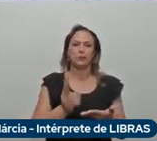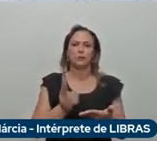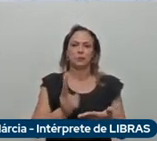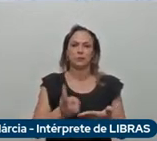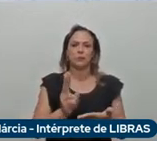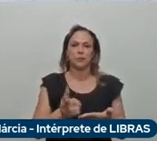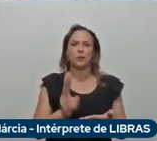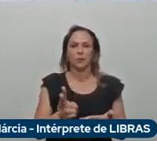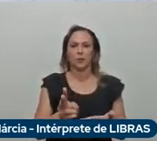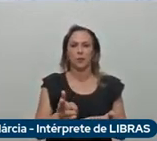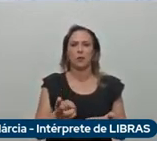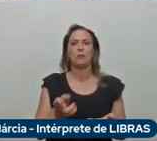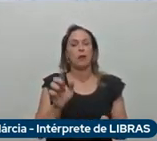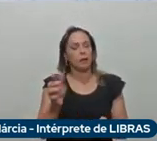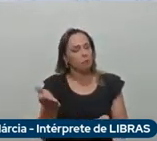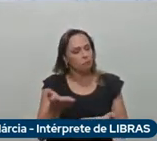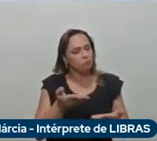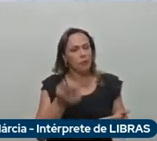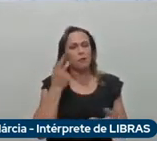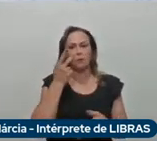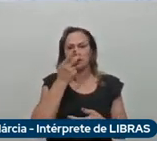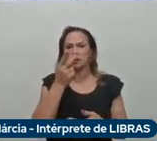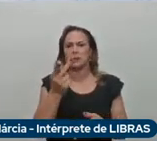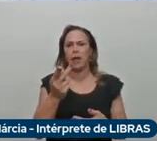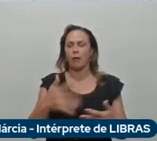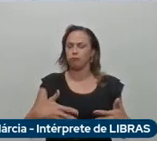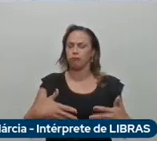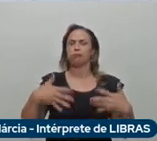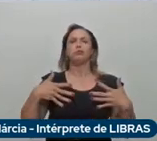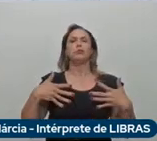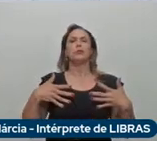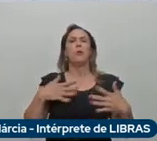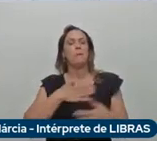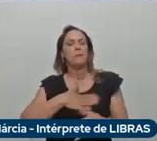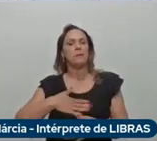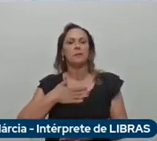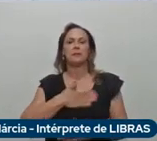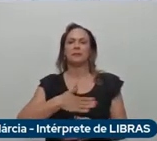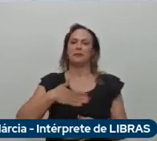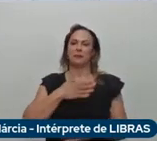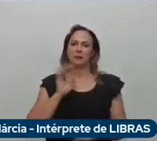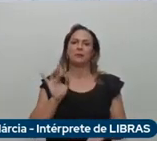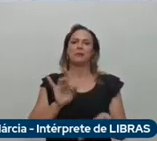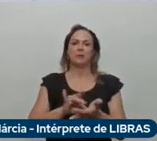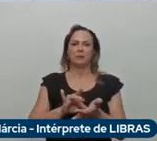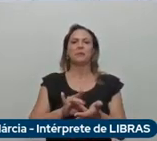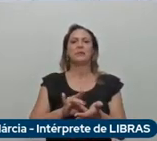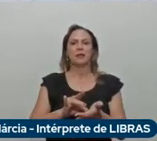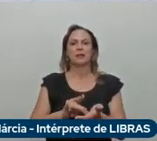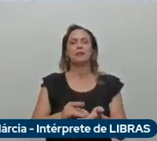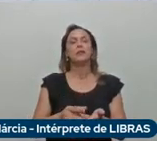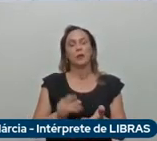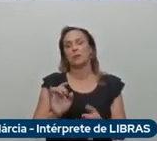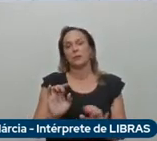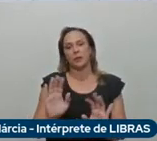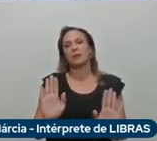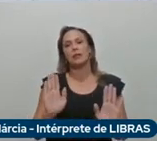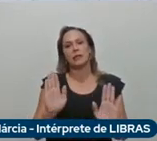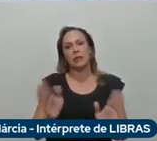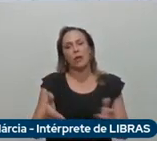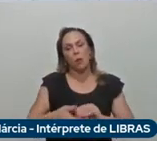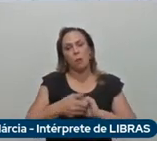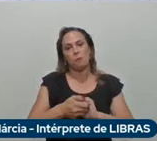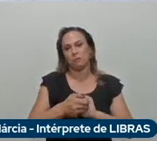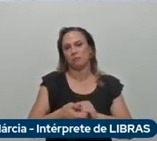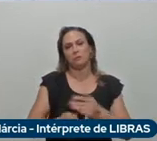para que o senhor venha nos visitar, que será uma honra muito grande, um prazer muito grande. Então, nessas palavras aí, eu gostaria de cumprimentar a todos, em